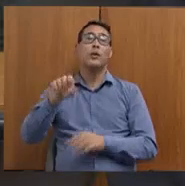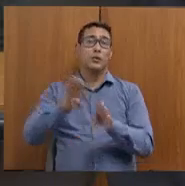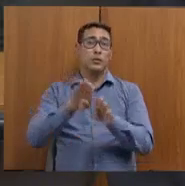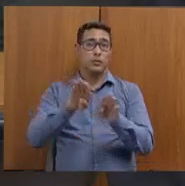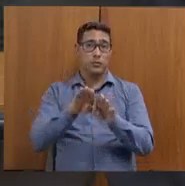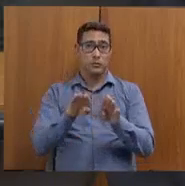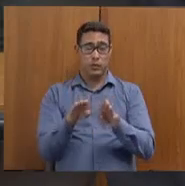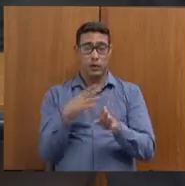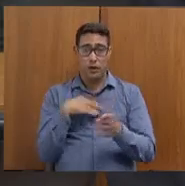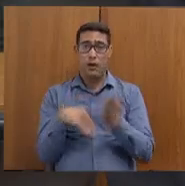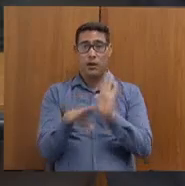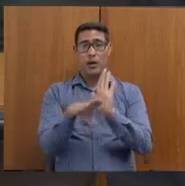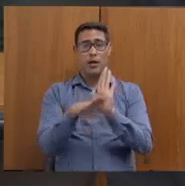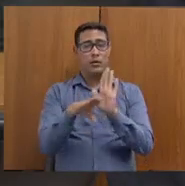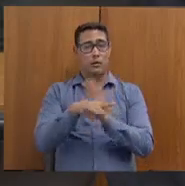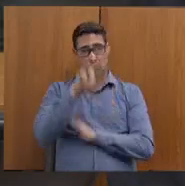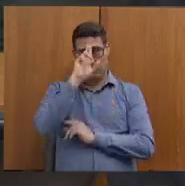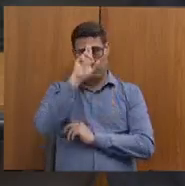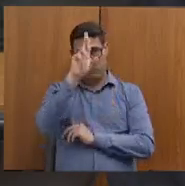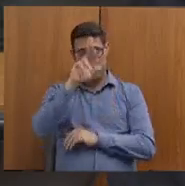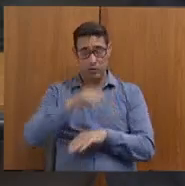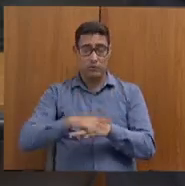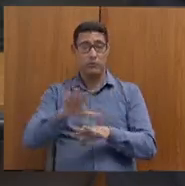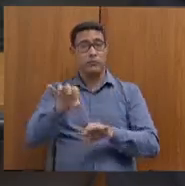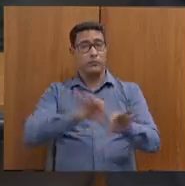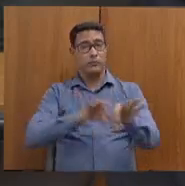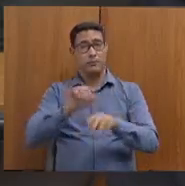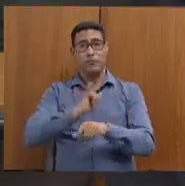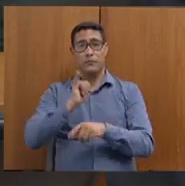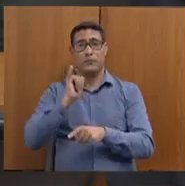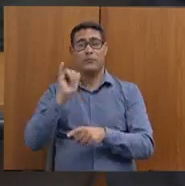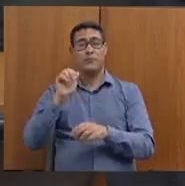assessor-chefe da estratégia.